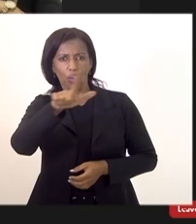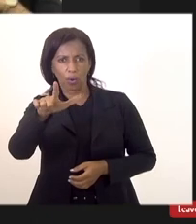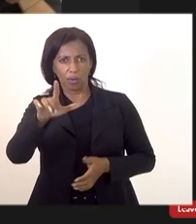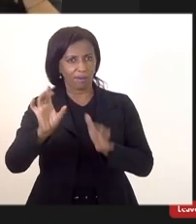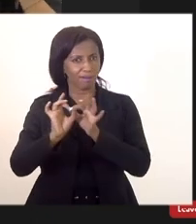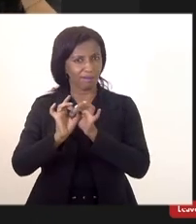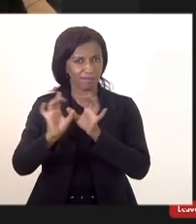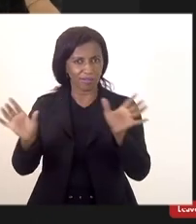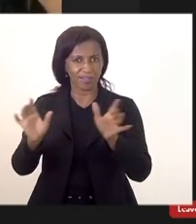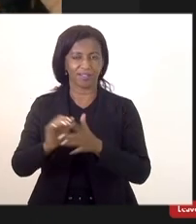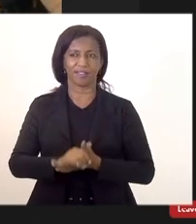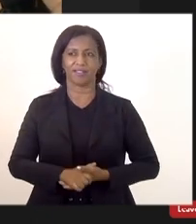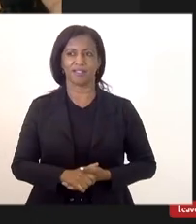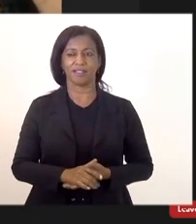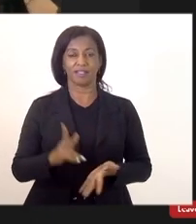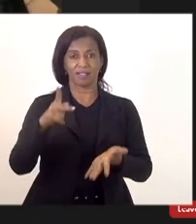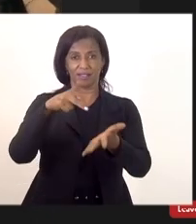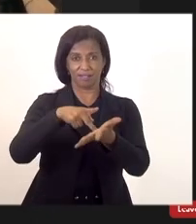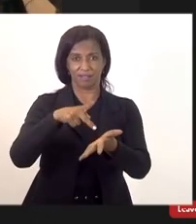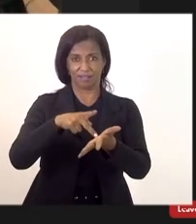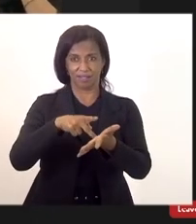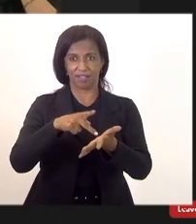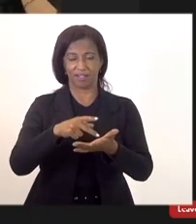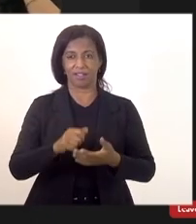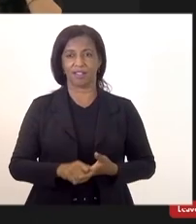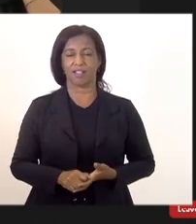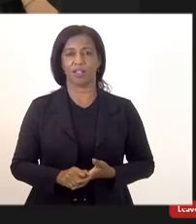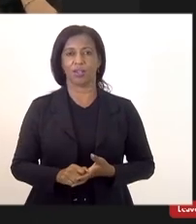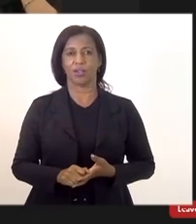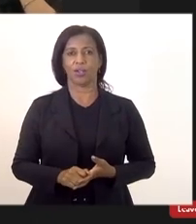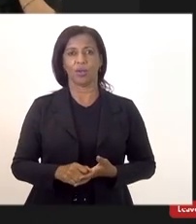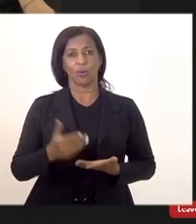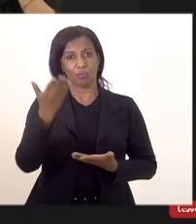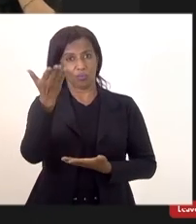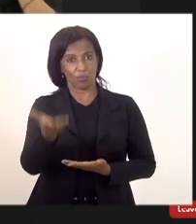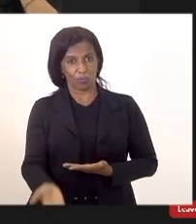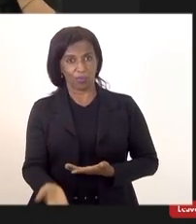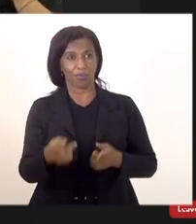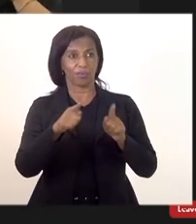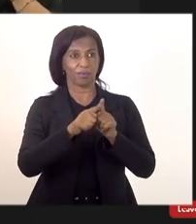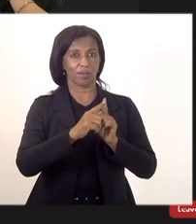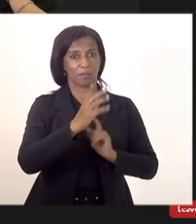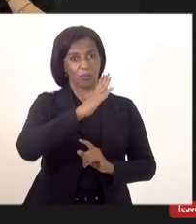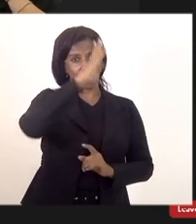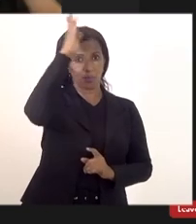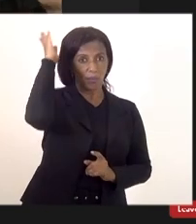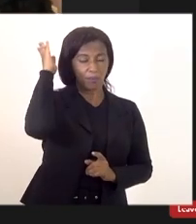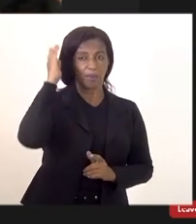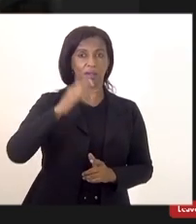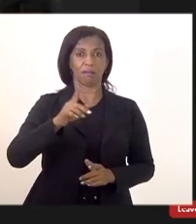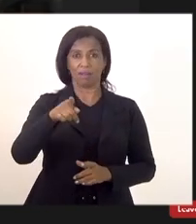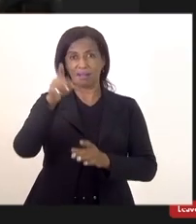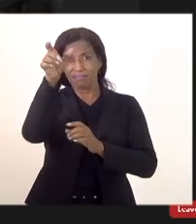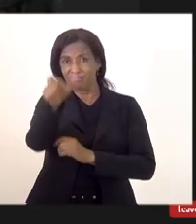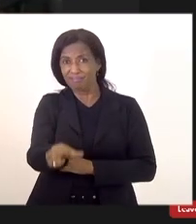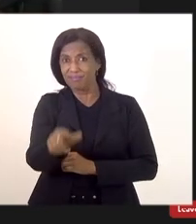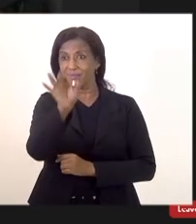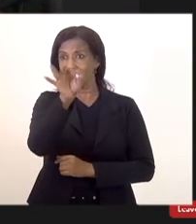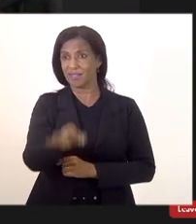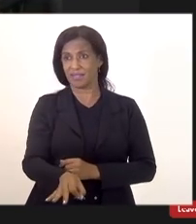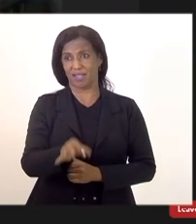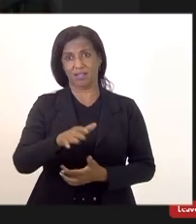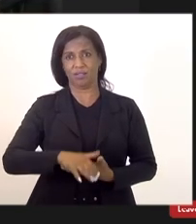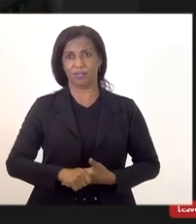autoriza na verdade o coronel Leandro e o corpo de bombeiros eu não estou falando nenhuma decisão pessoal do coronel não ele está absolutamente certo ele chegou